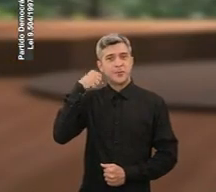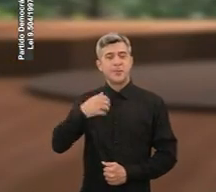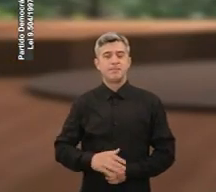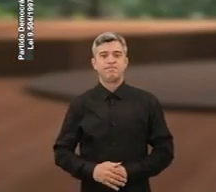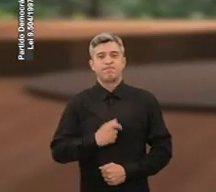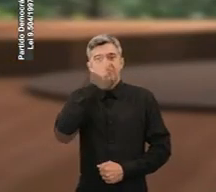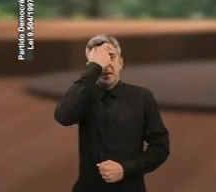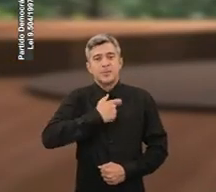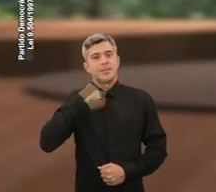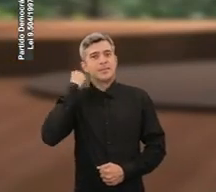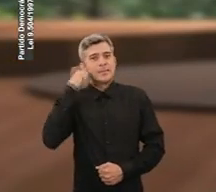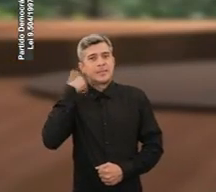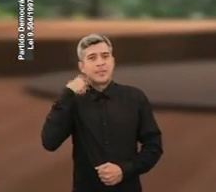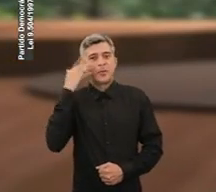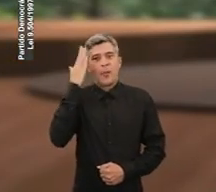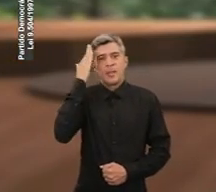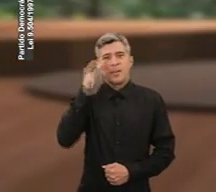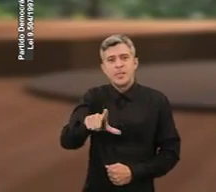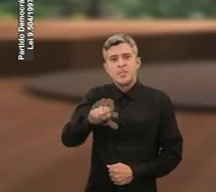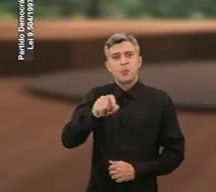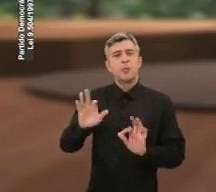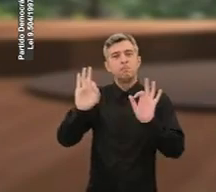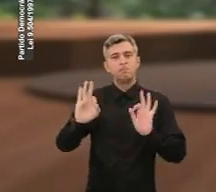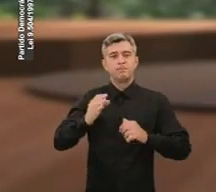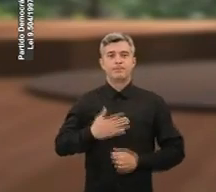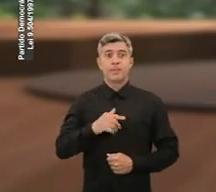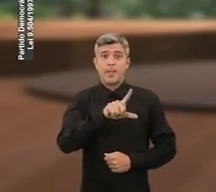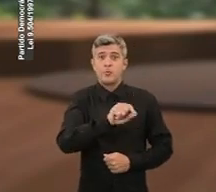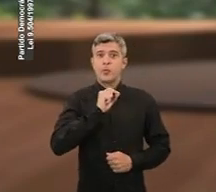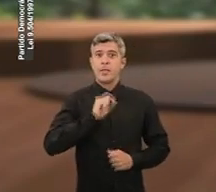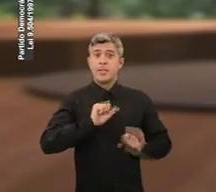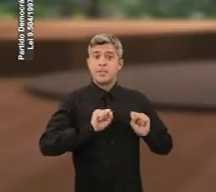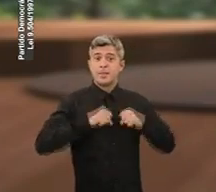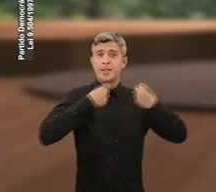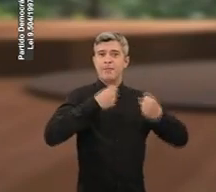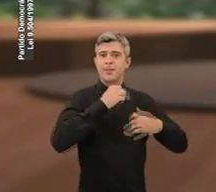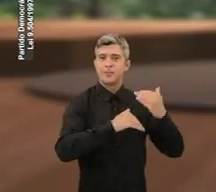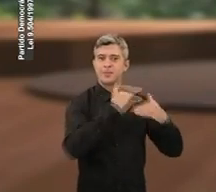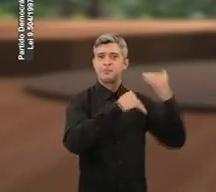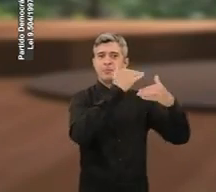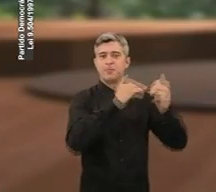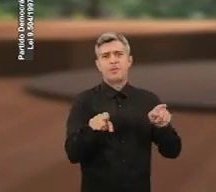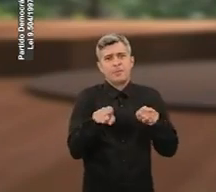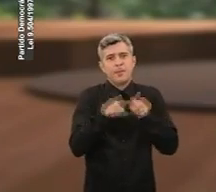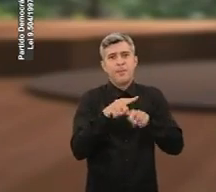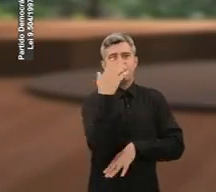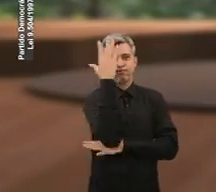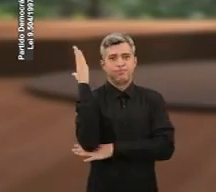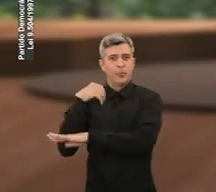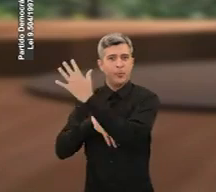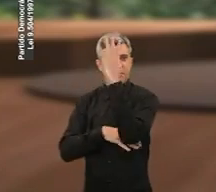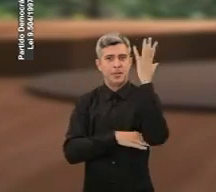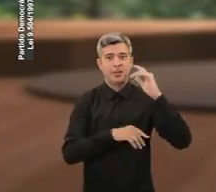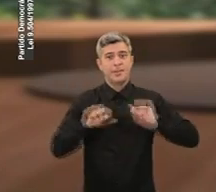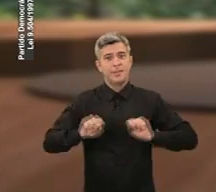Ser senador é tomar as decisões corretas. Eu escolhi defender o desenvolvimento, mas também o meio ambiente.